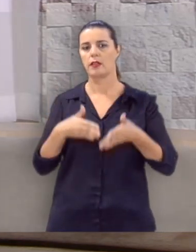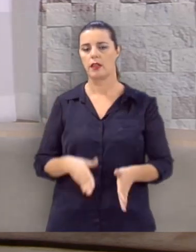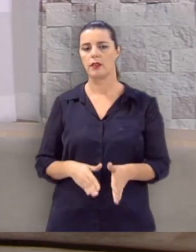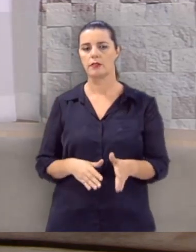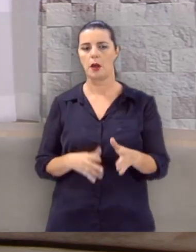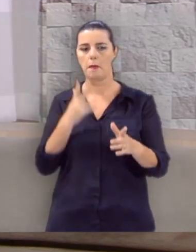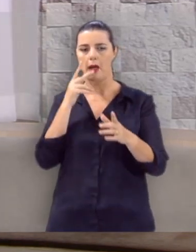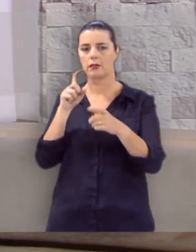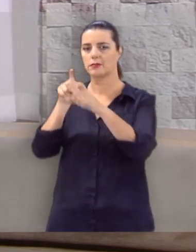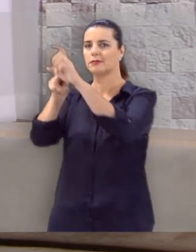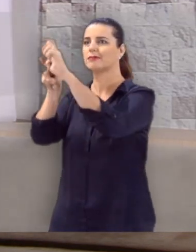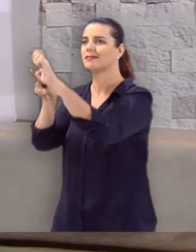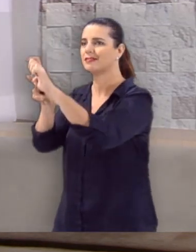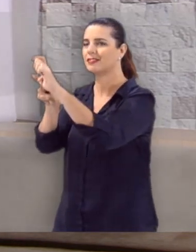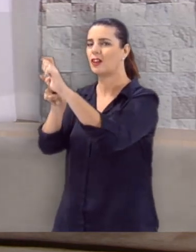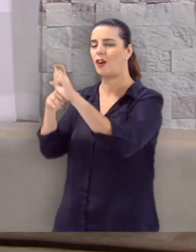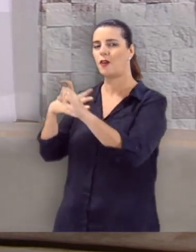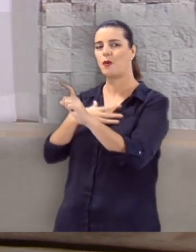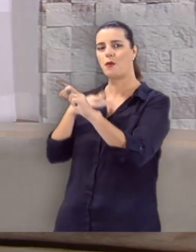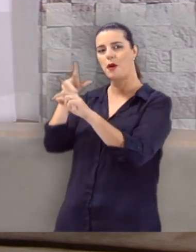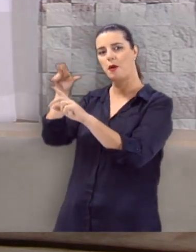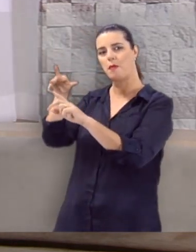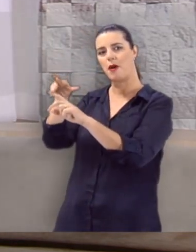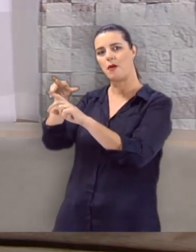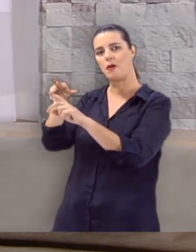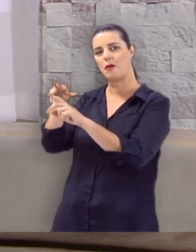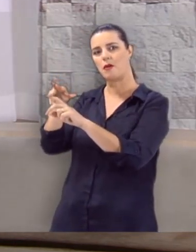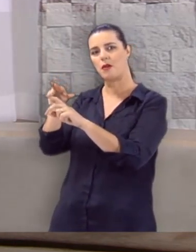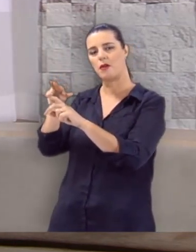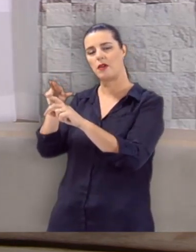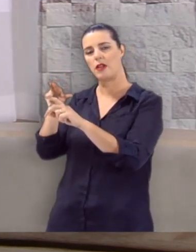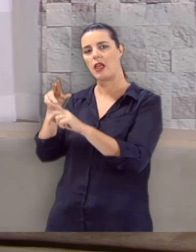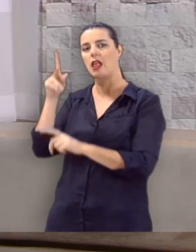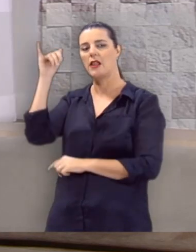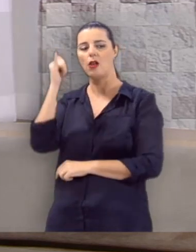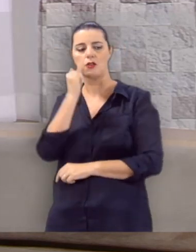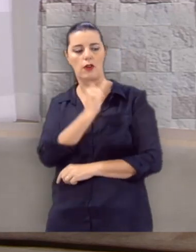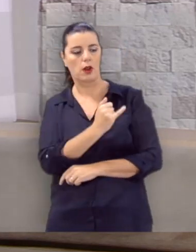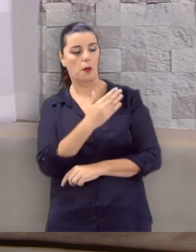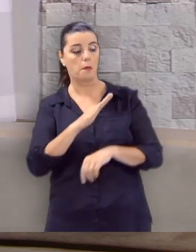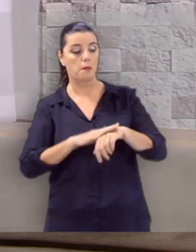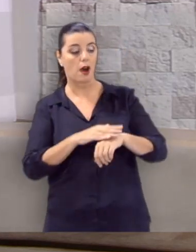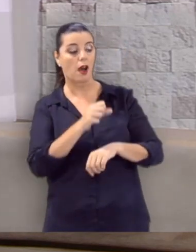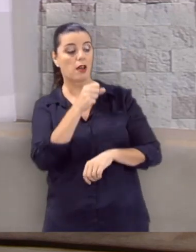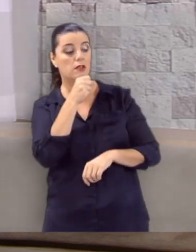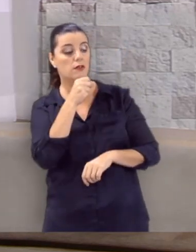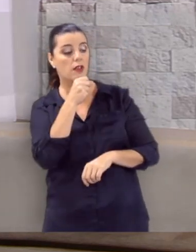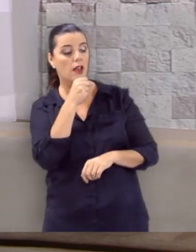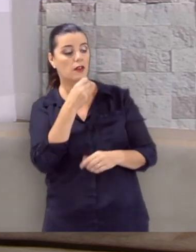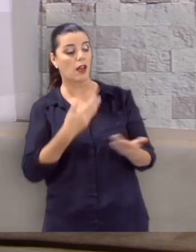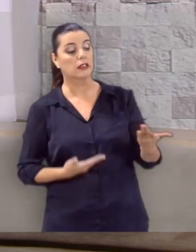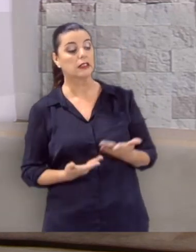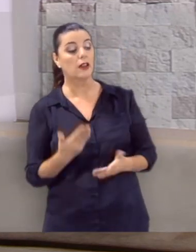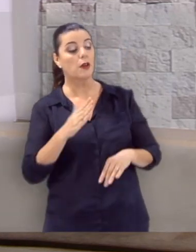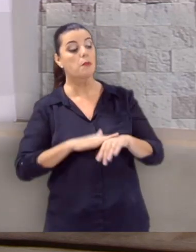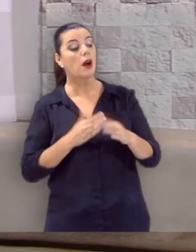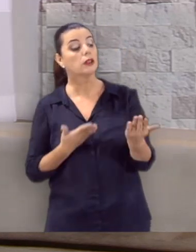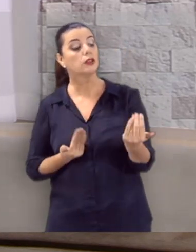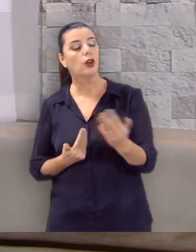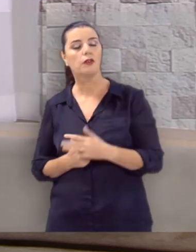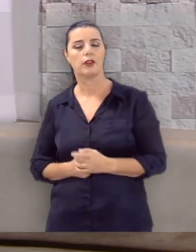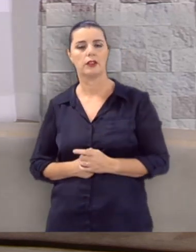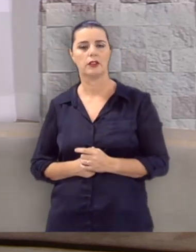nasceu segurando no calcanhar do seu irmão Esaú. e Deus disse, pois o mais velho servirá ao mais moço.